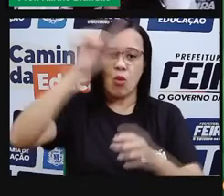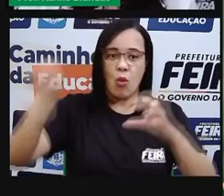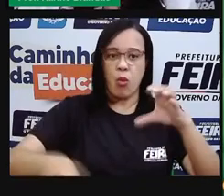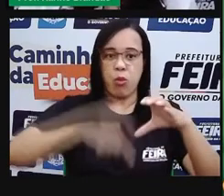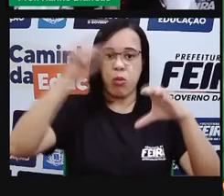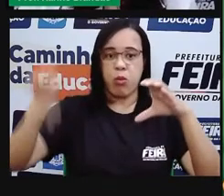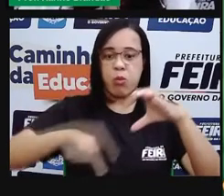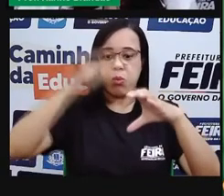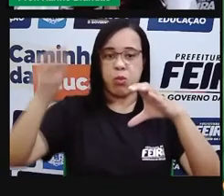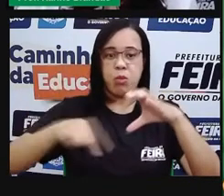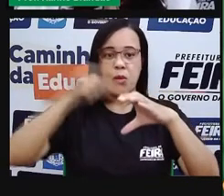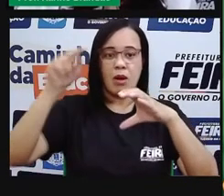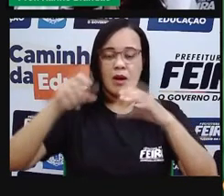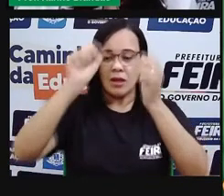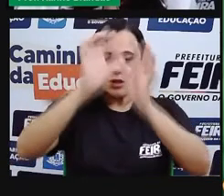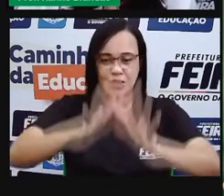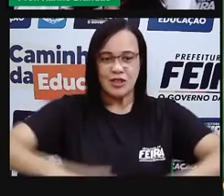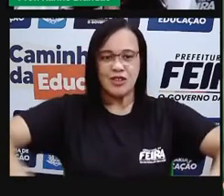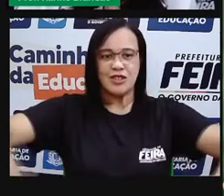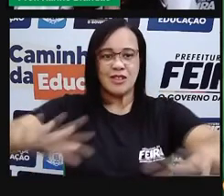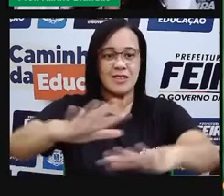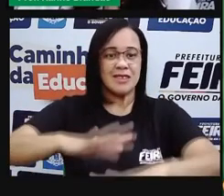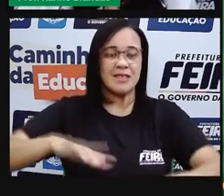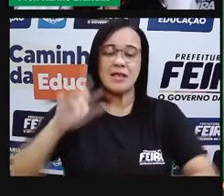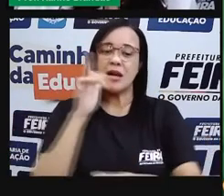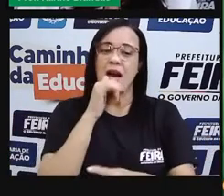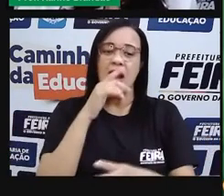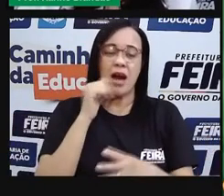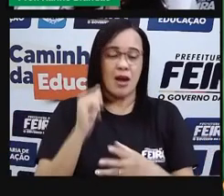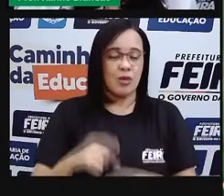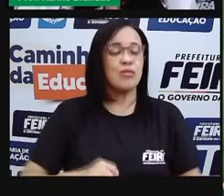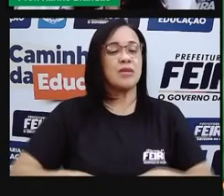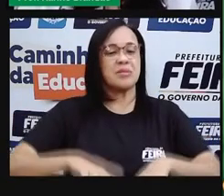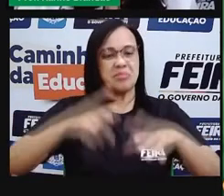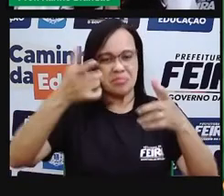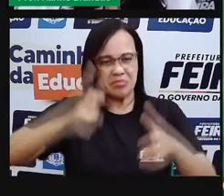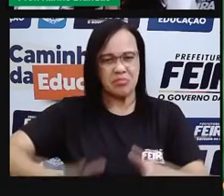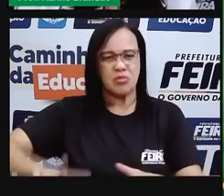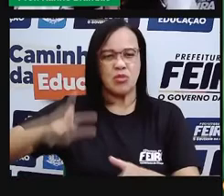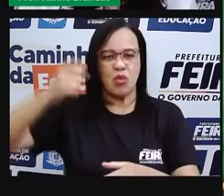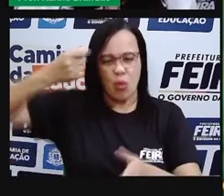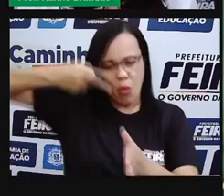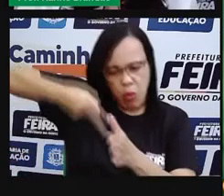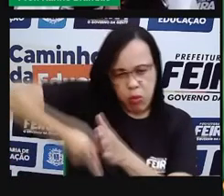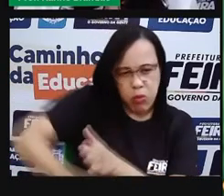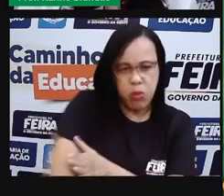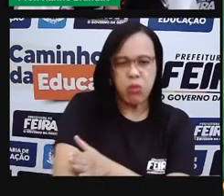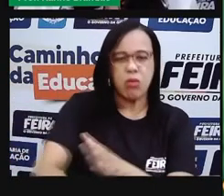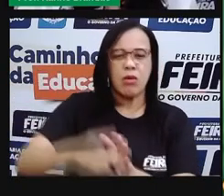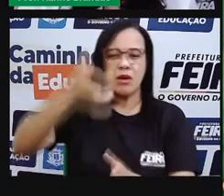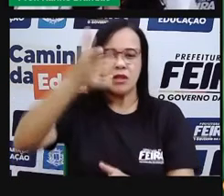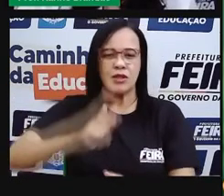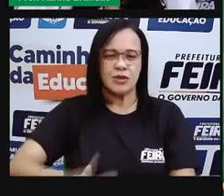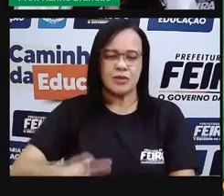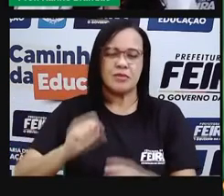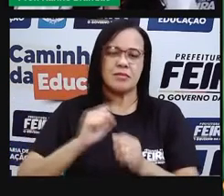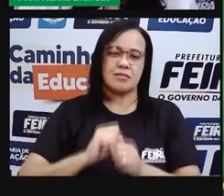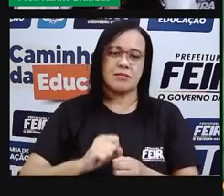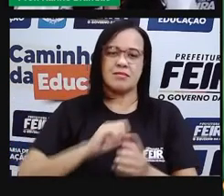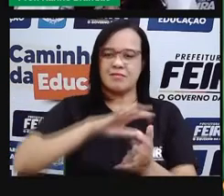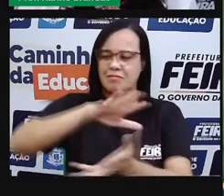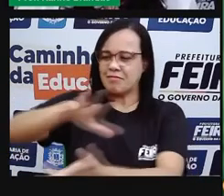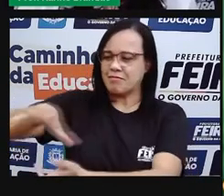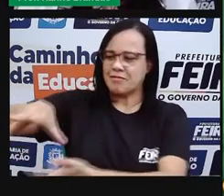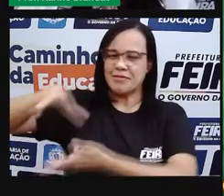encharcam o chão, e sempre voltam humildes para o fundo da terra. Terra, planeta, água.